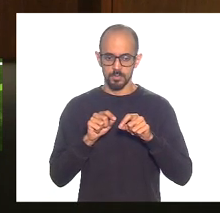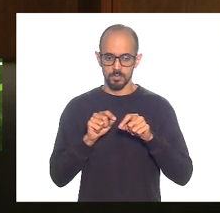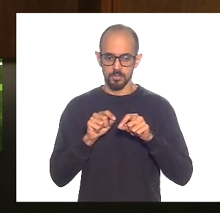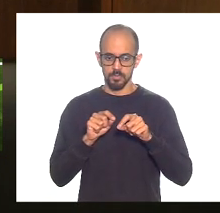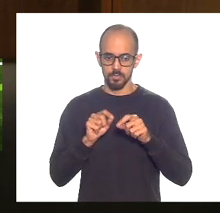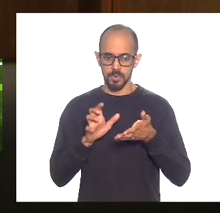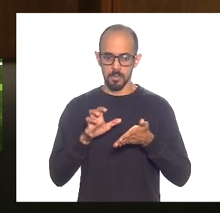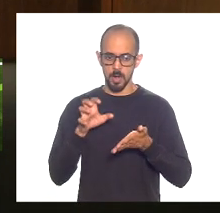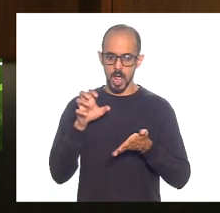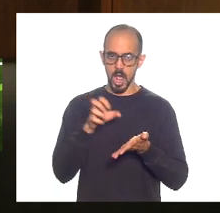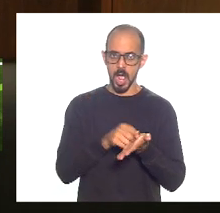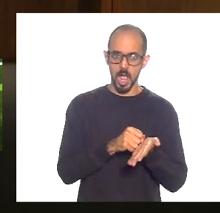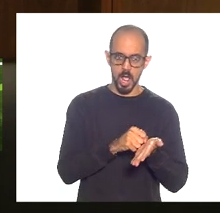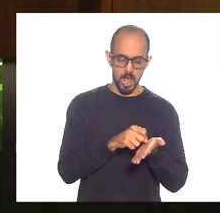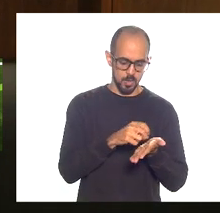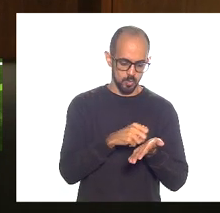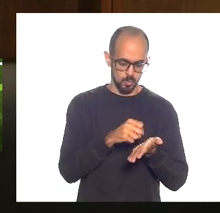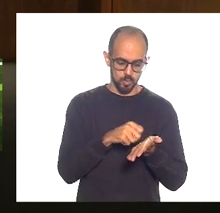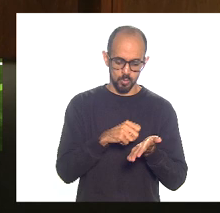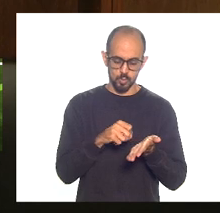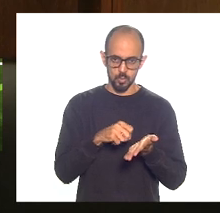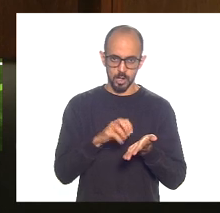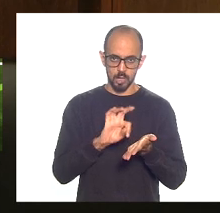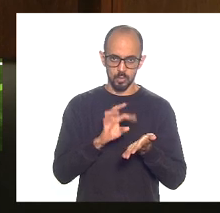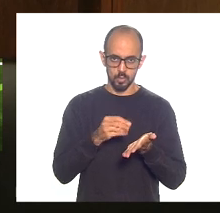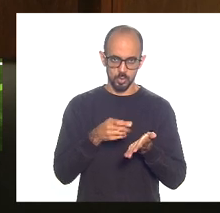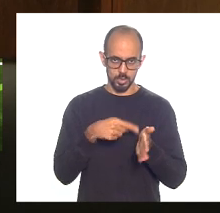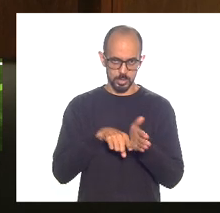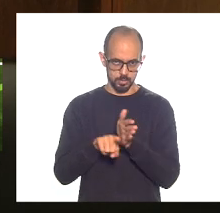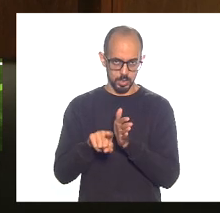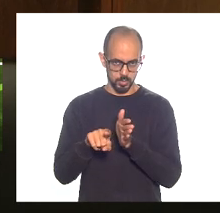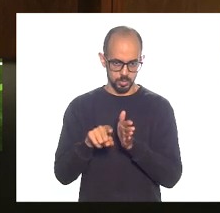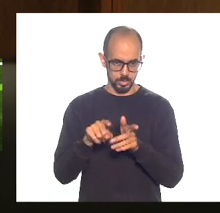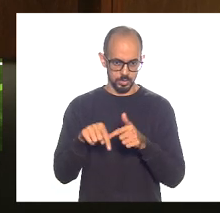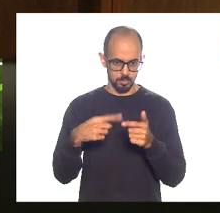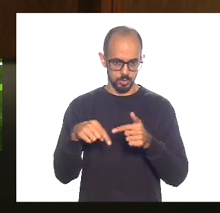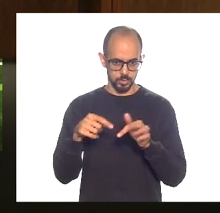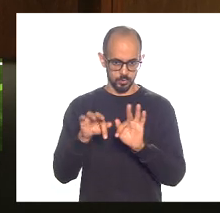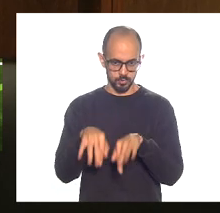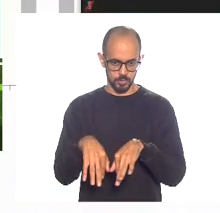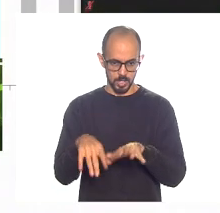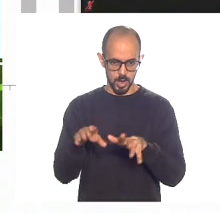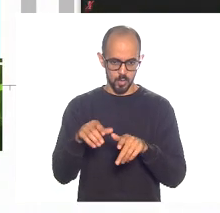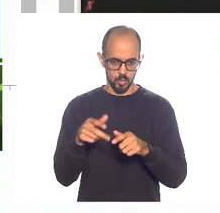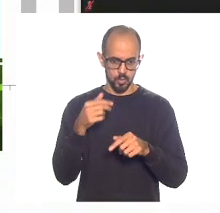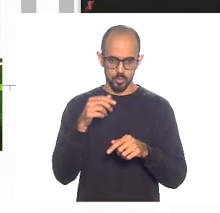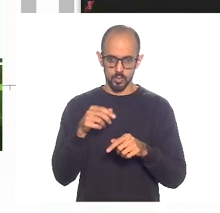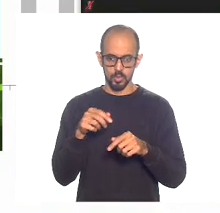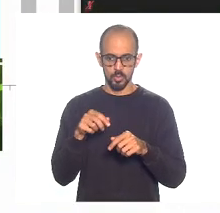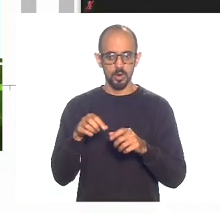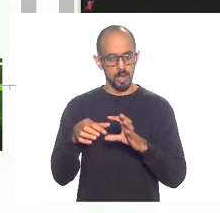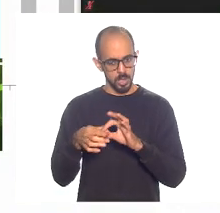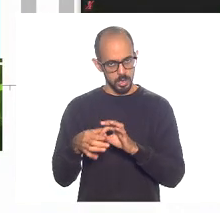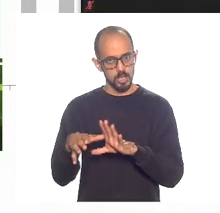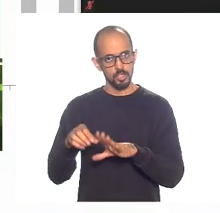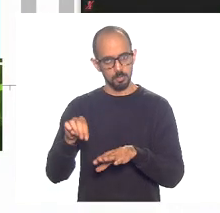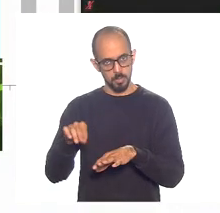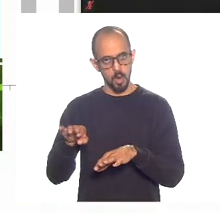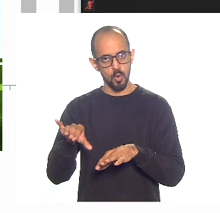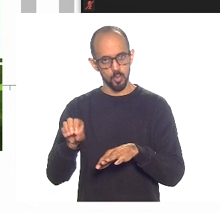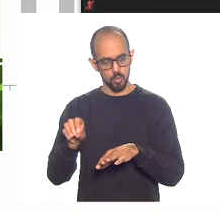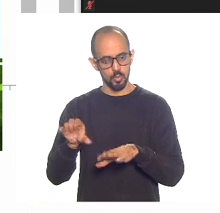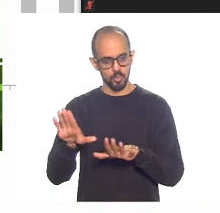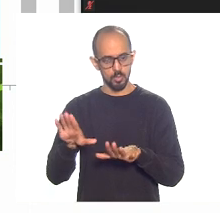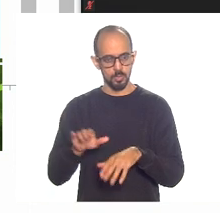questões para que a gente possa fazer ao final, para que gente tenha objetividade. Valeu, valeu, desculpe, valeu. Quer dizer, quando a gente olha também, por